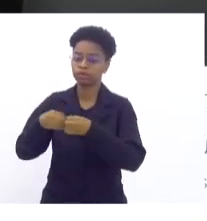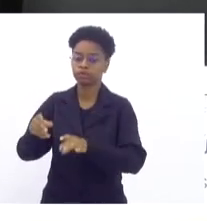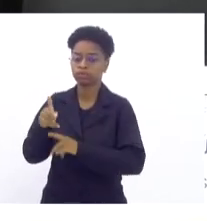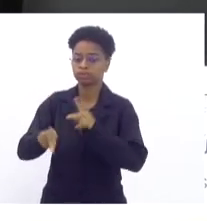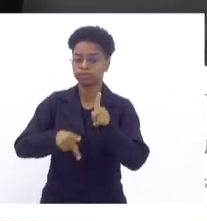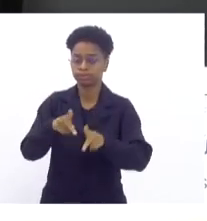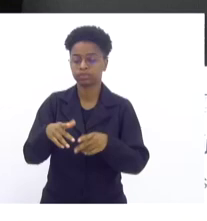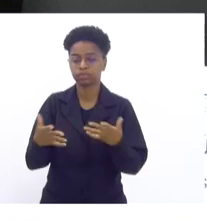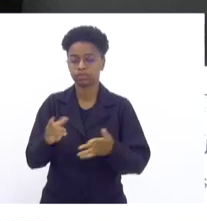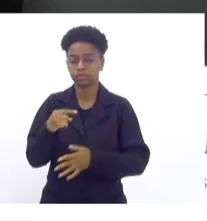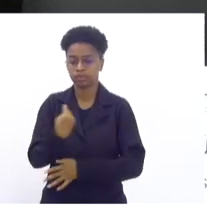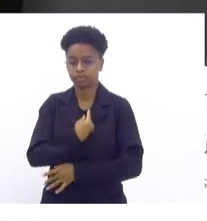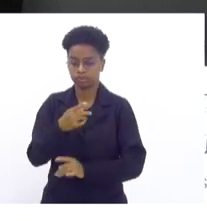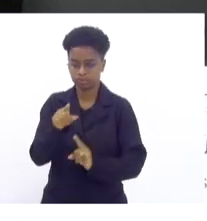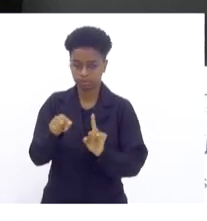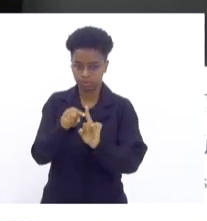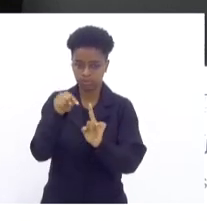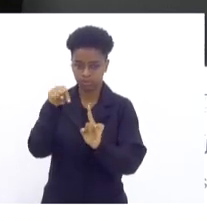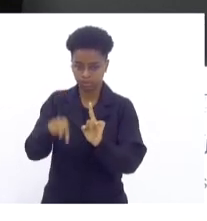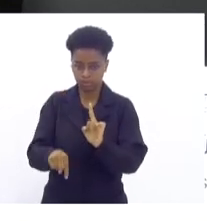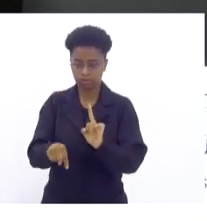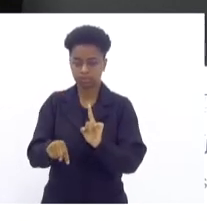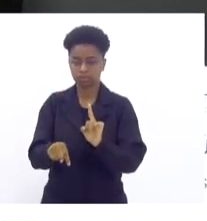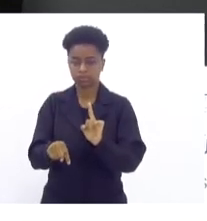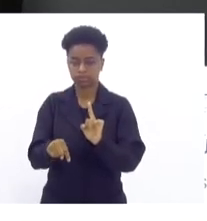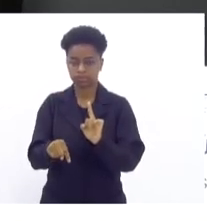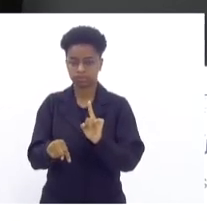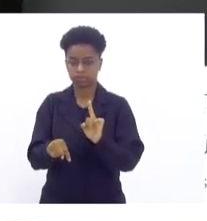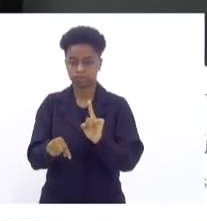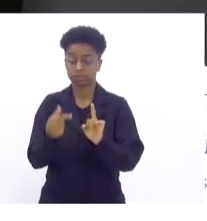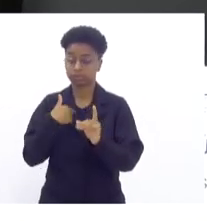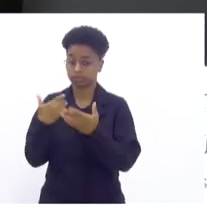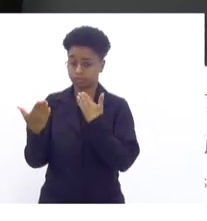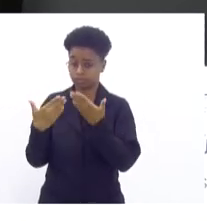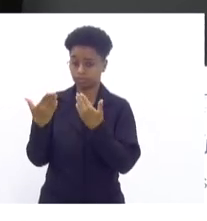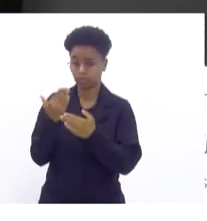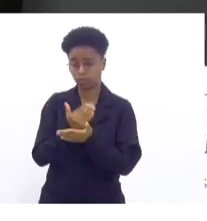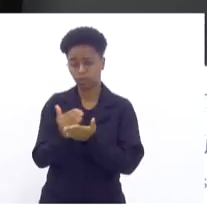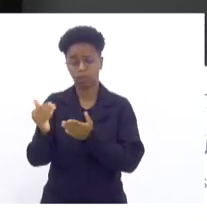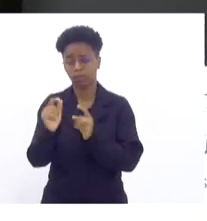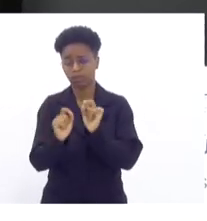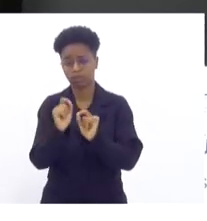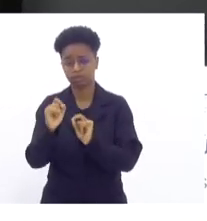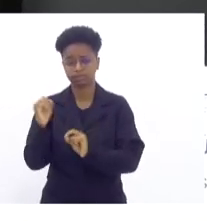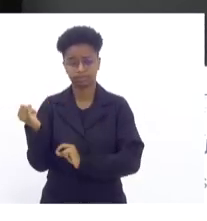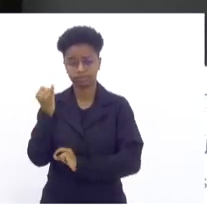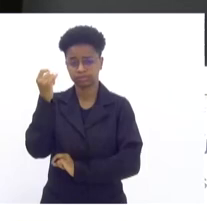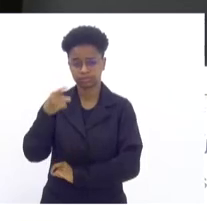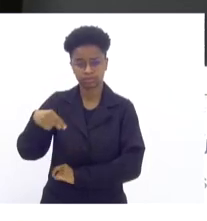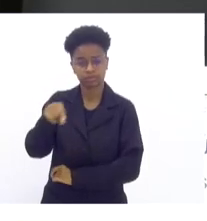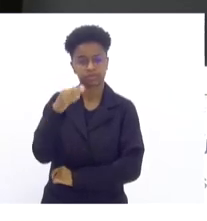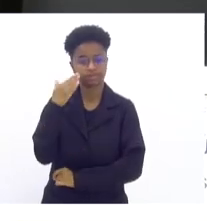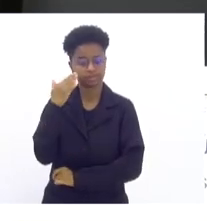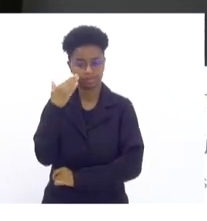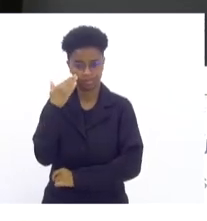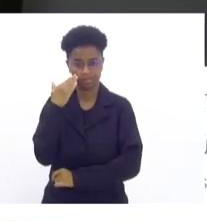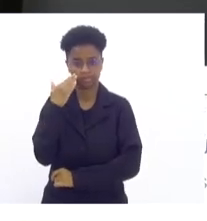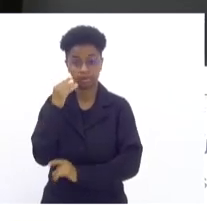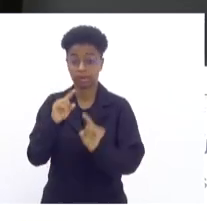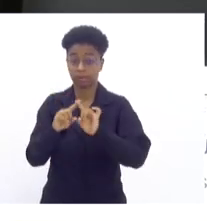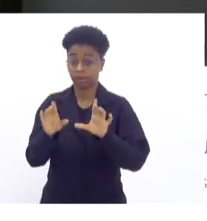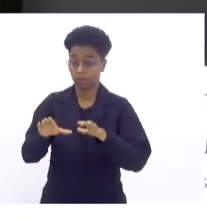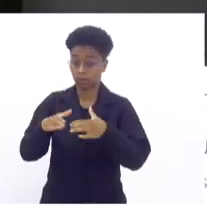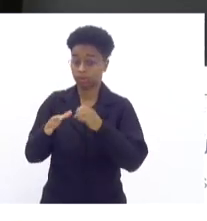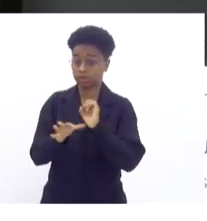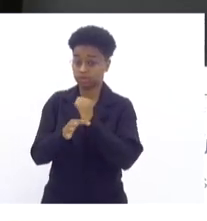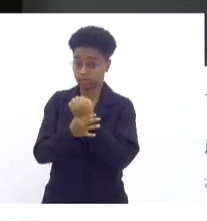Então a nossa missão aqui, Márcio, que a gente estava conversando desde o início, que é muito importante vocês saberem, mas a comissão